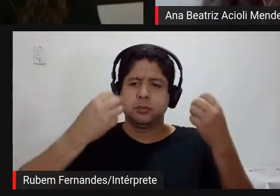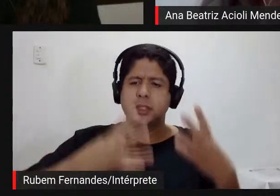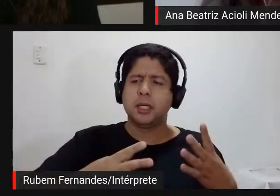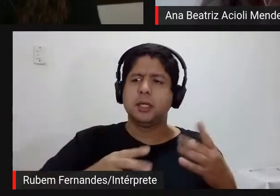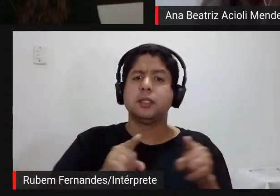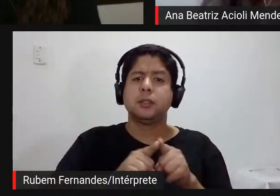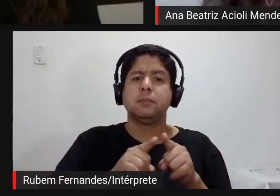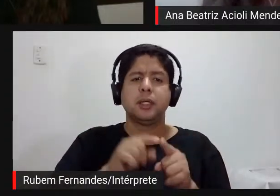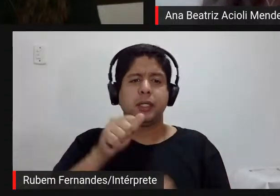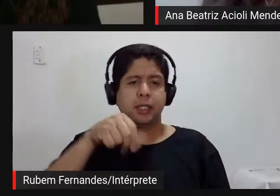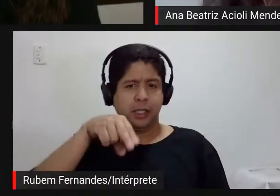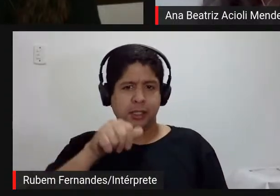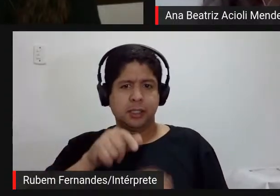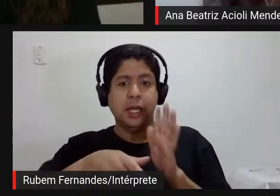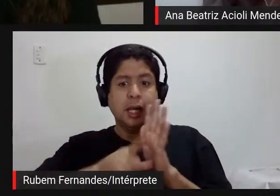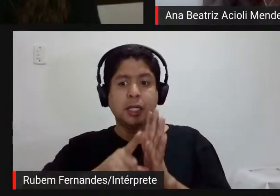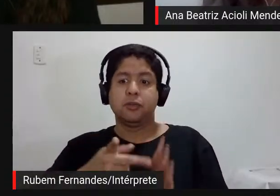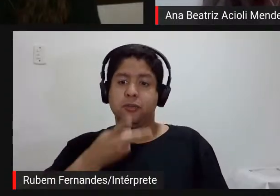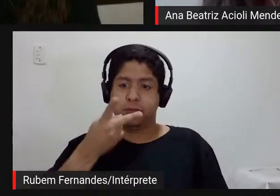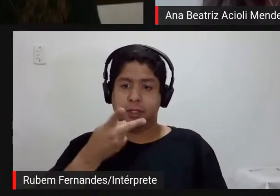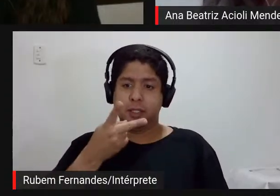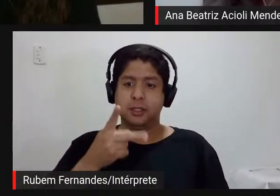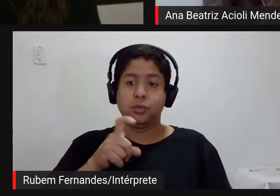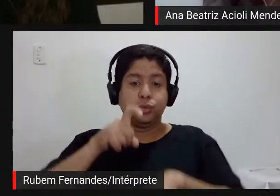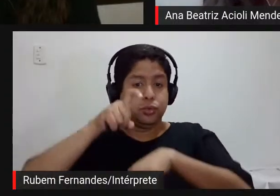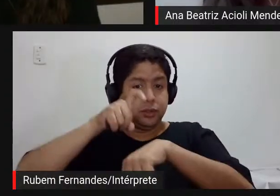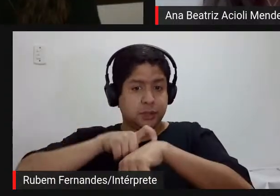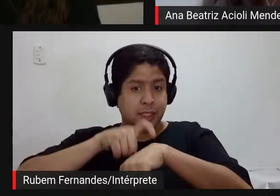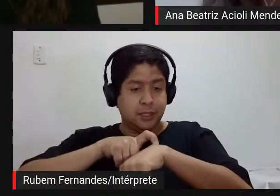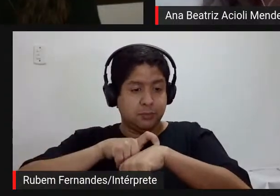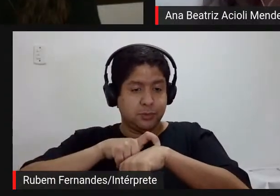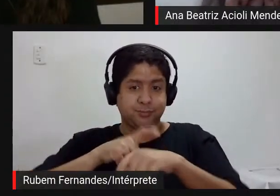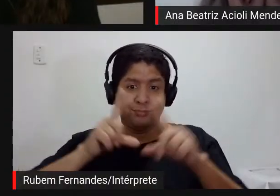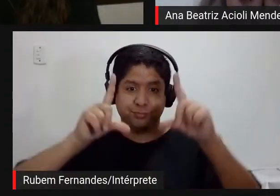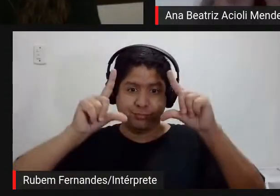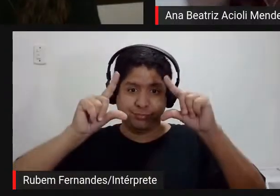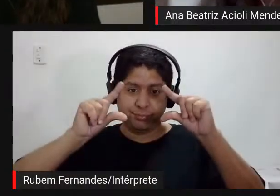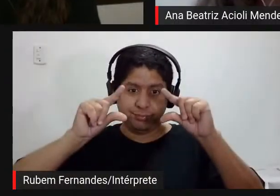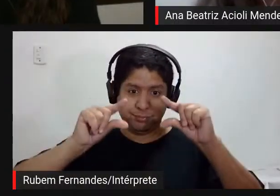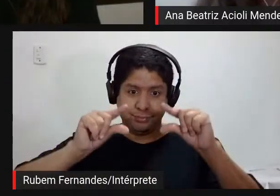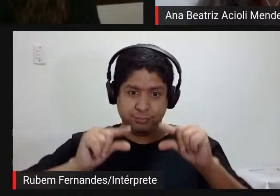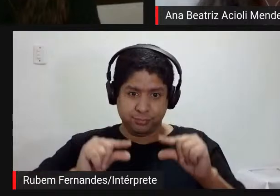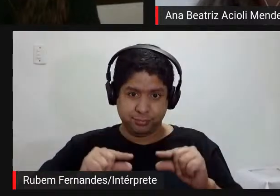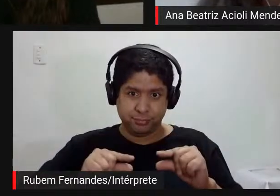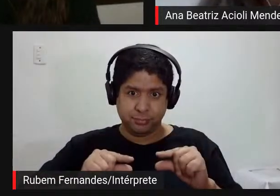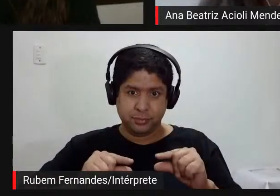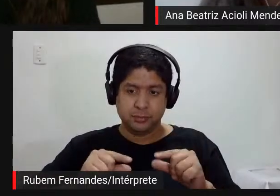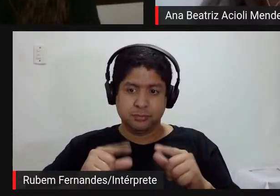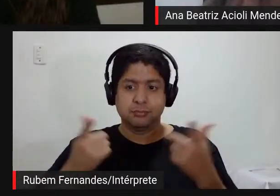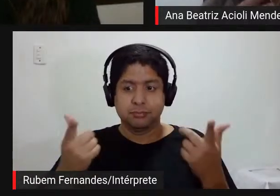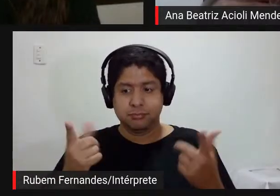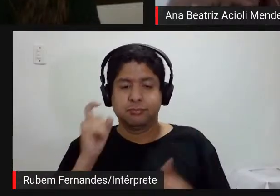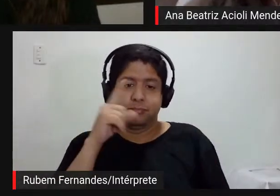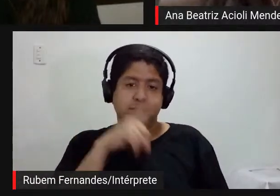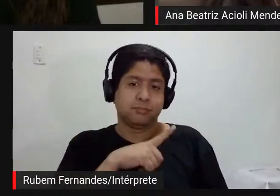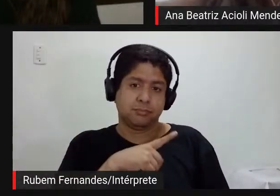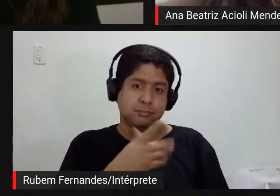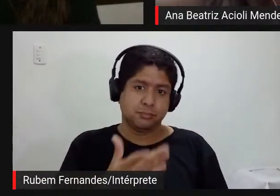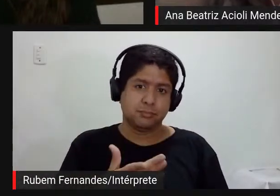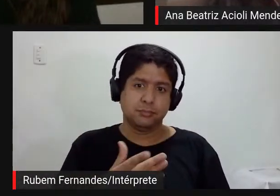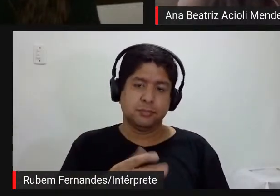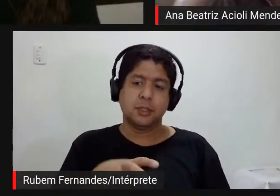da Ana o tempo é escasso é vivido e dissipa no ar em questões